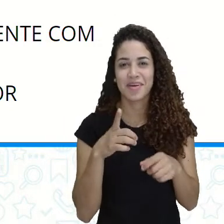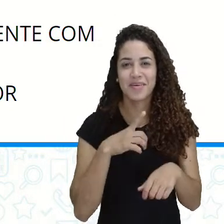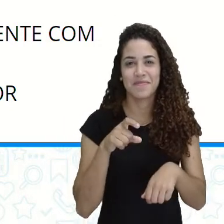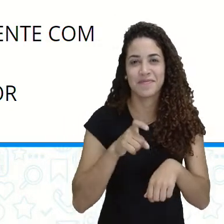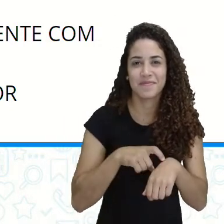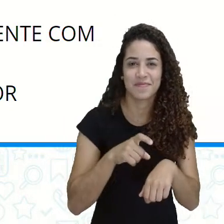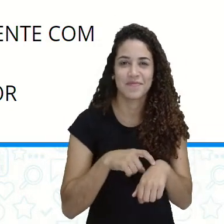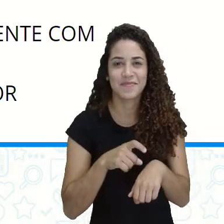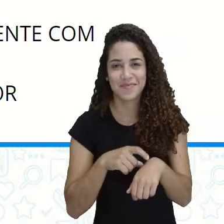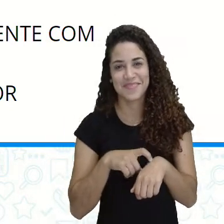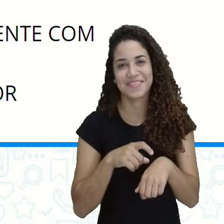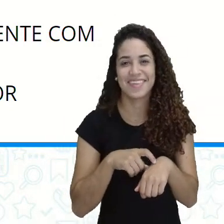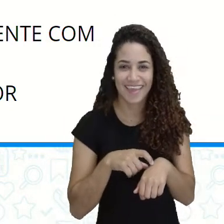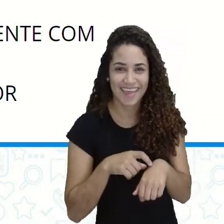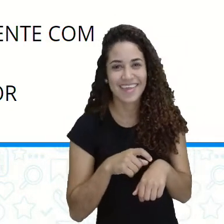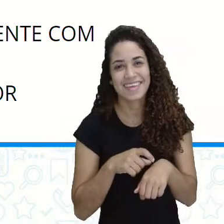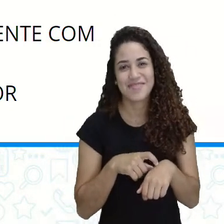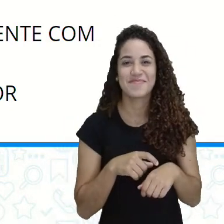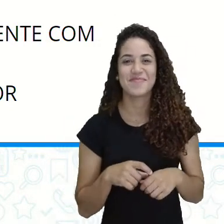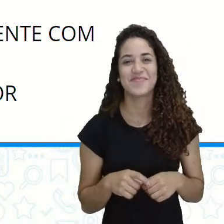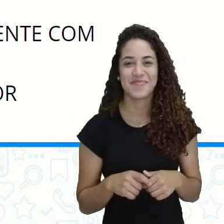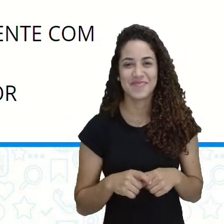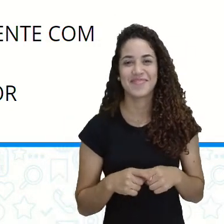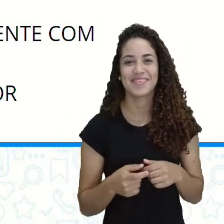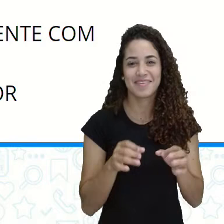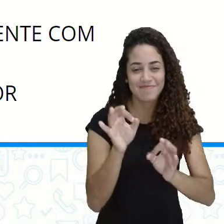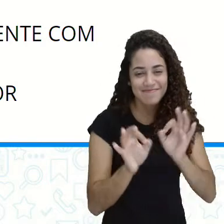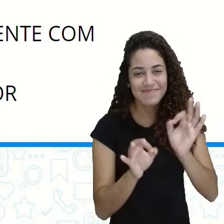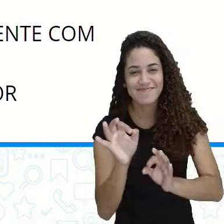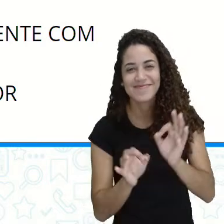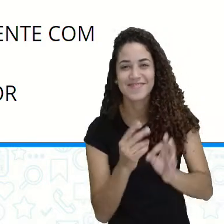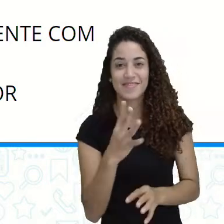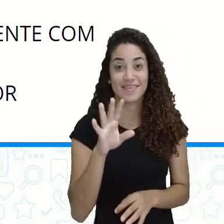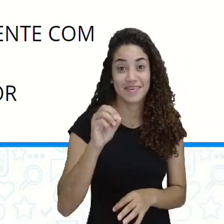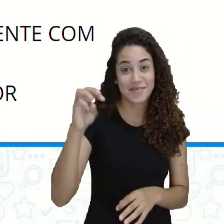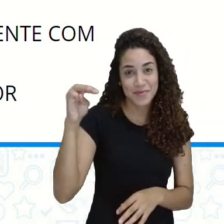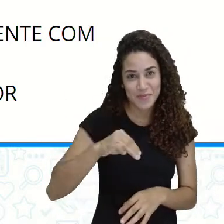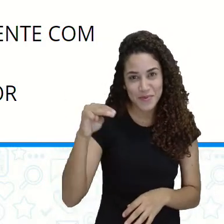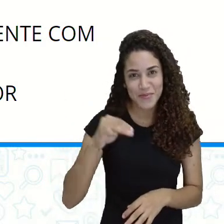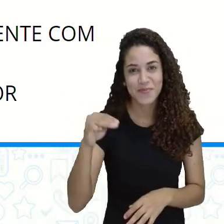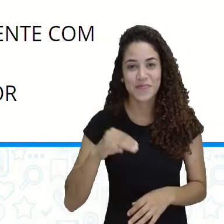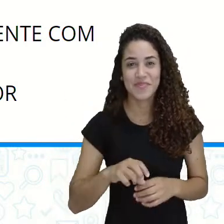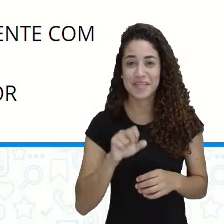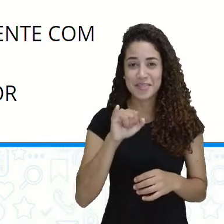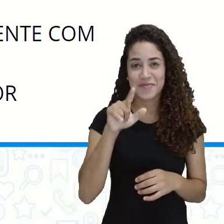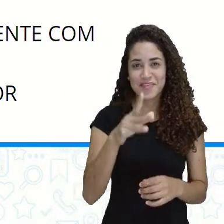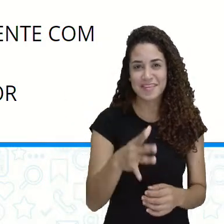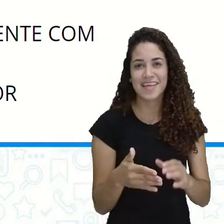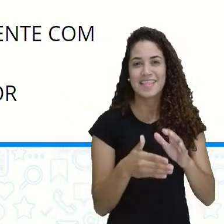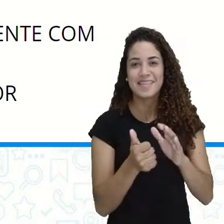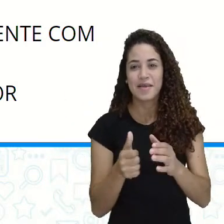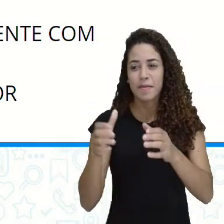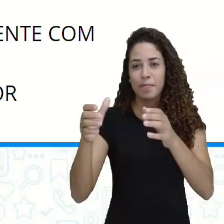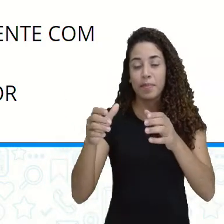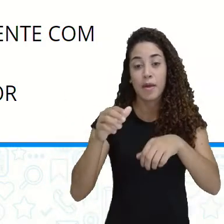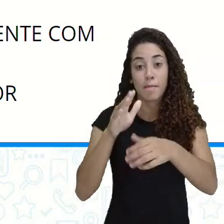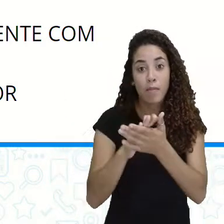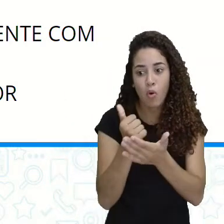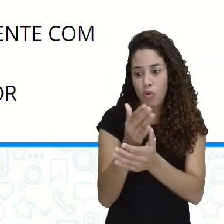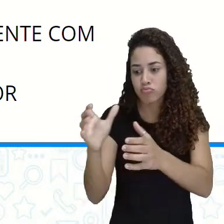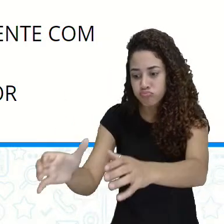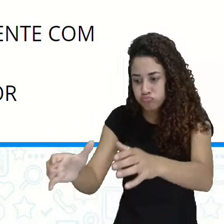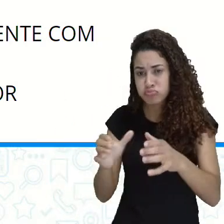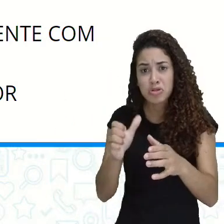tempo, tá? É o tempo de preparo, 40 minutos. Se você tirar o bolo em 10